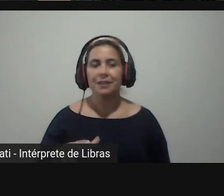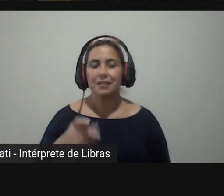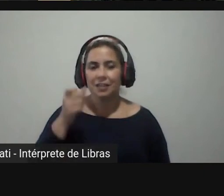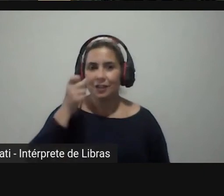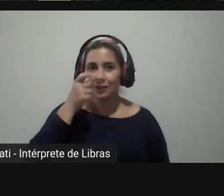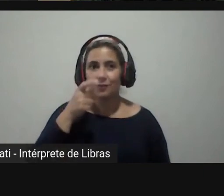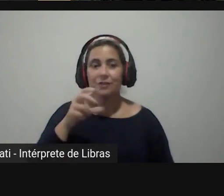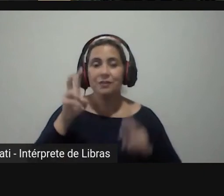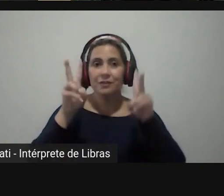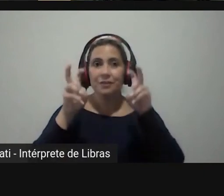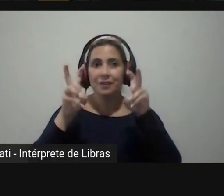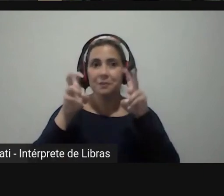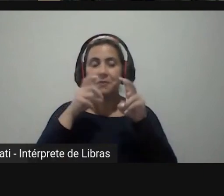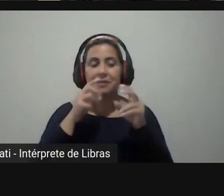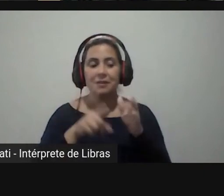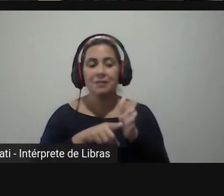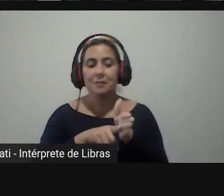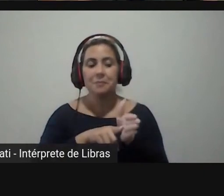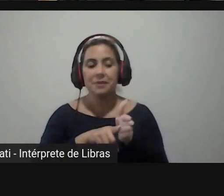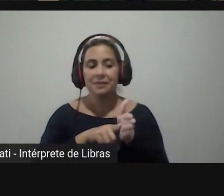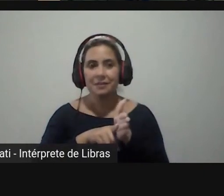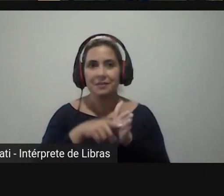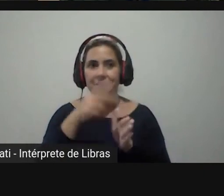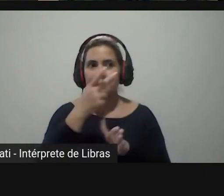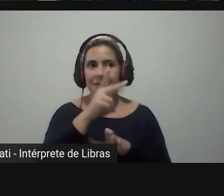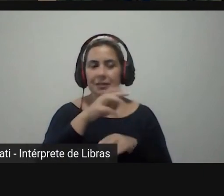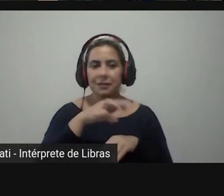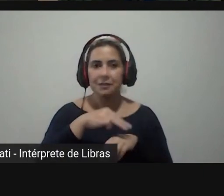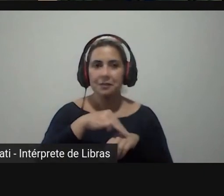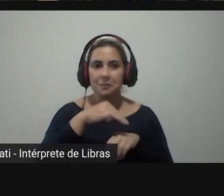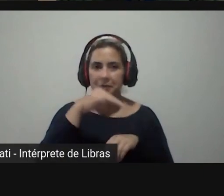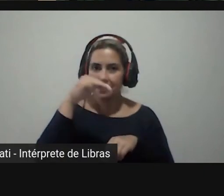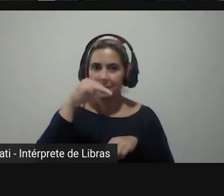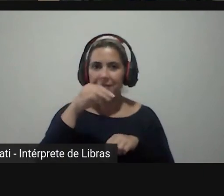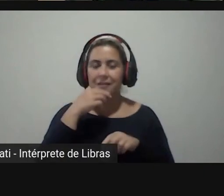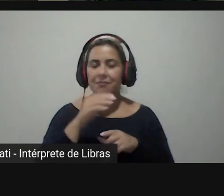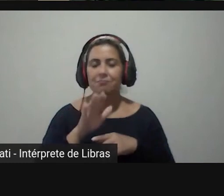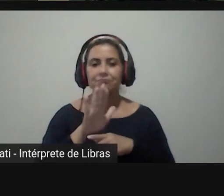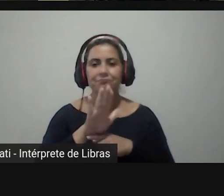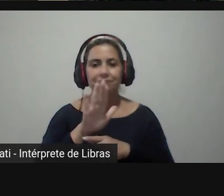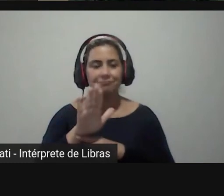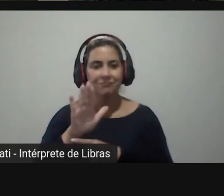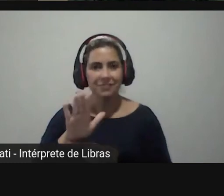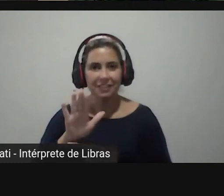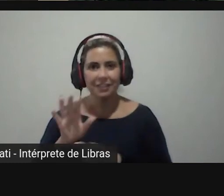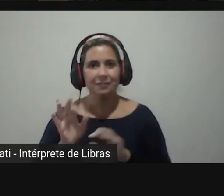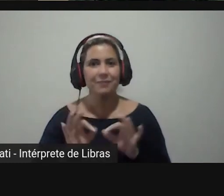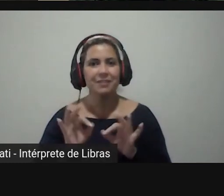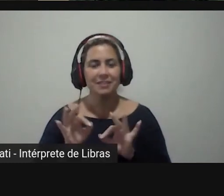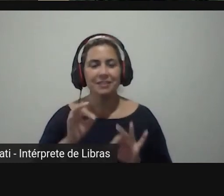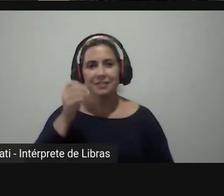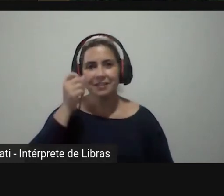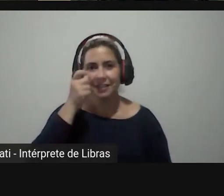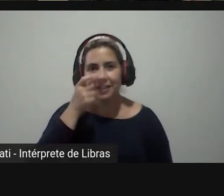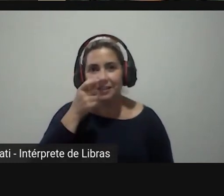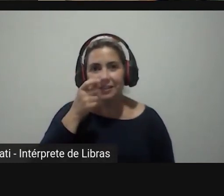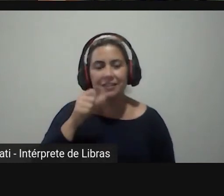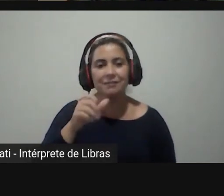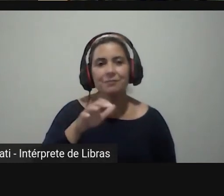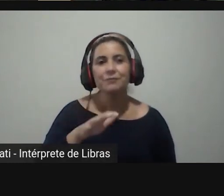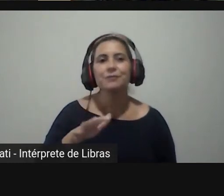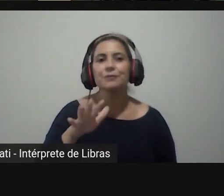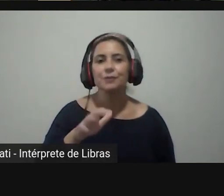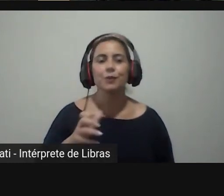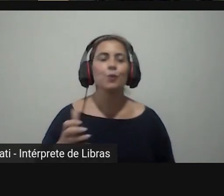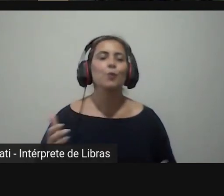desenvolvendo aqui no mestrado enfim eu acho que trouxe contribuição para todos aqueles que tem interesse pelo assunto e que